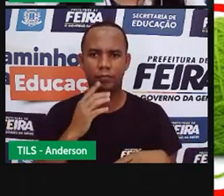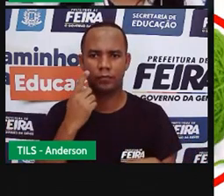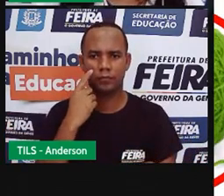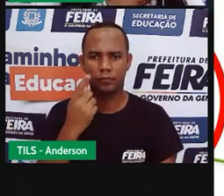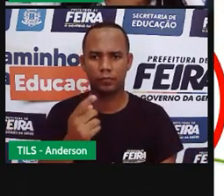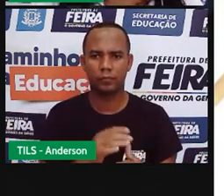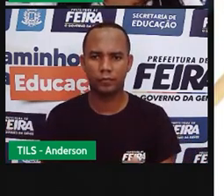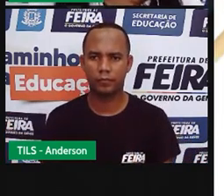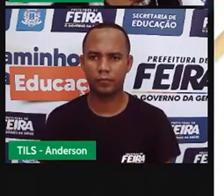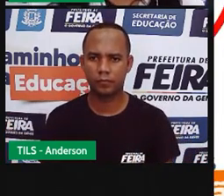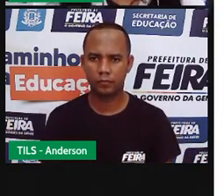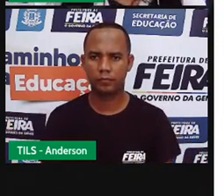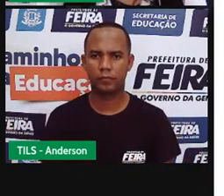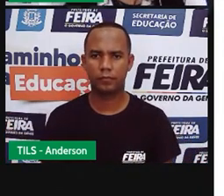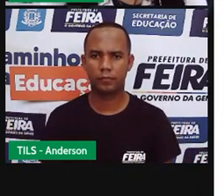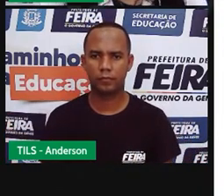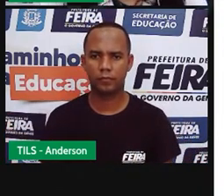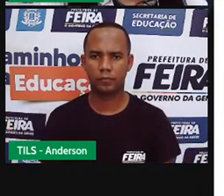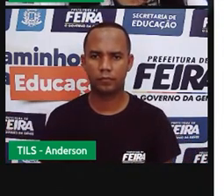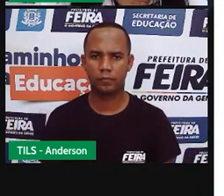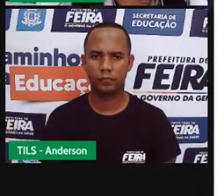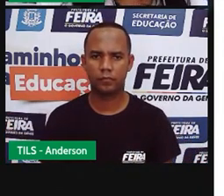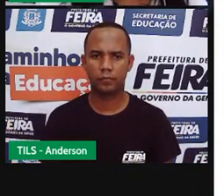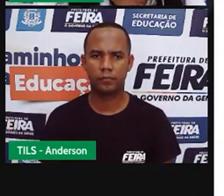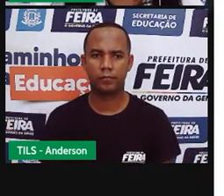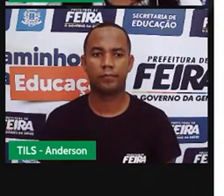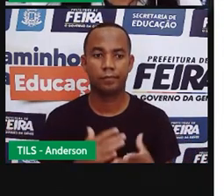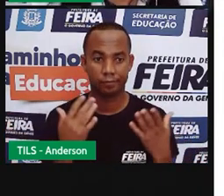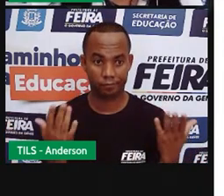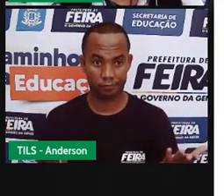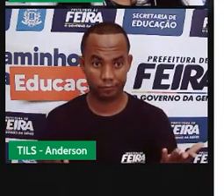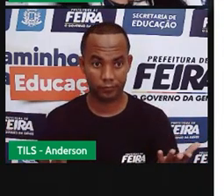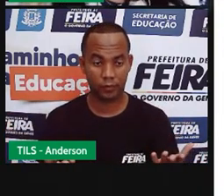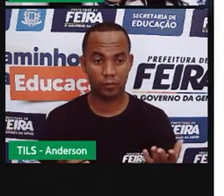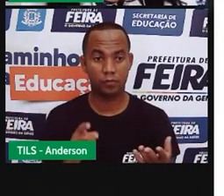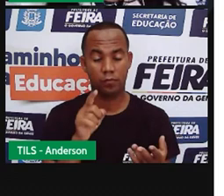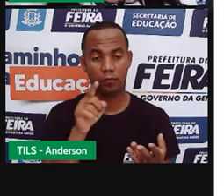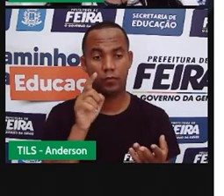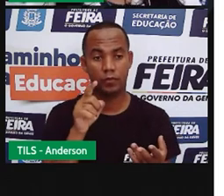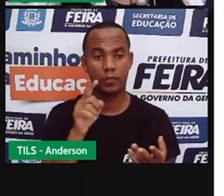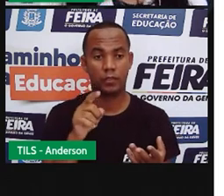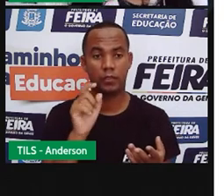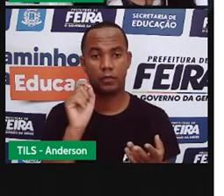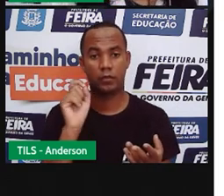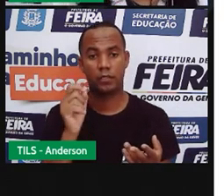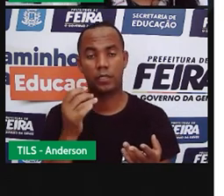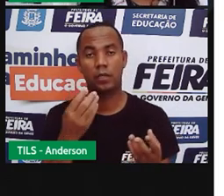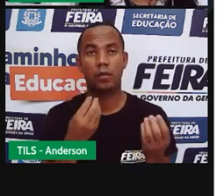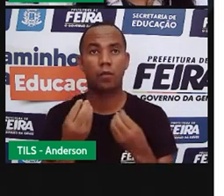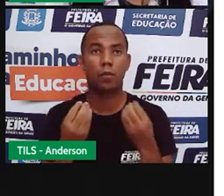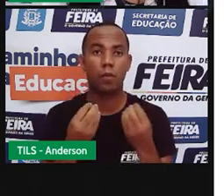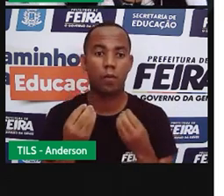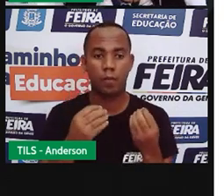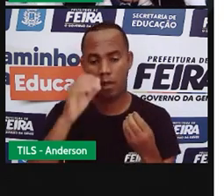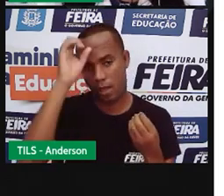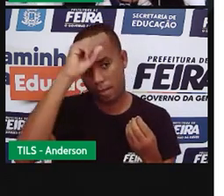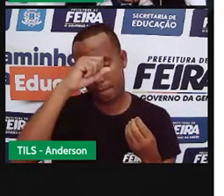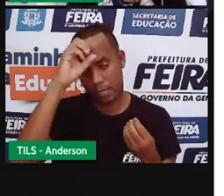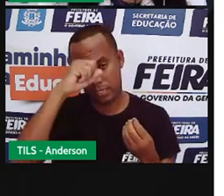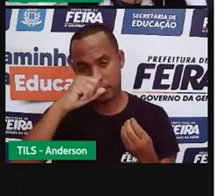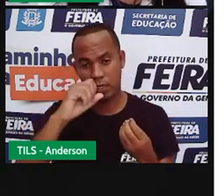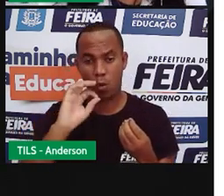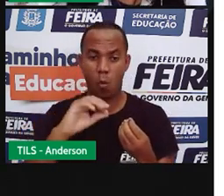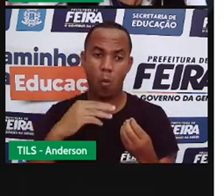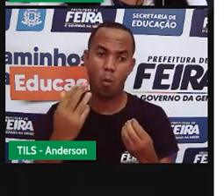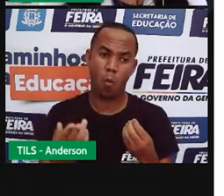só então caso você tenha dúvidas sobre o vértice sobre o lado sobre